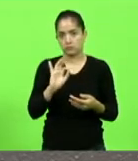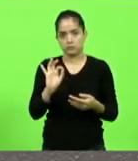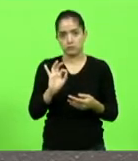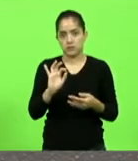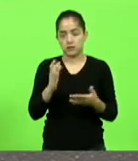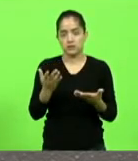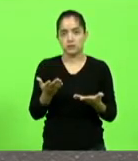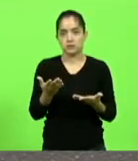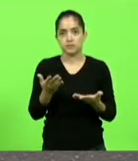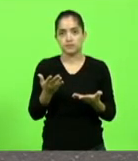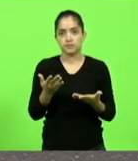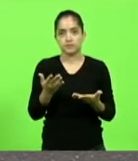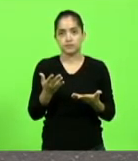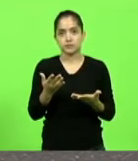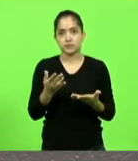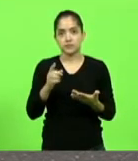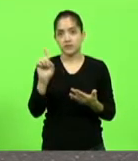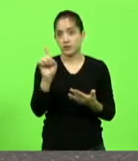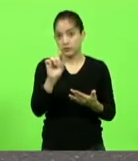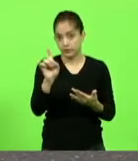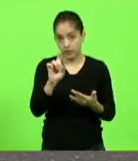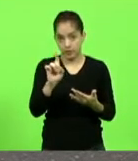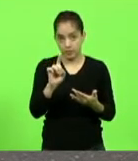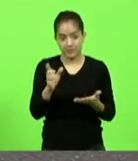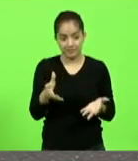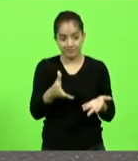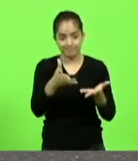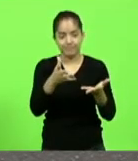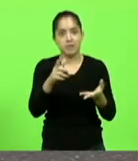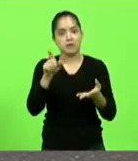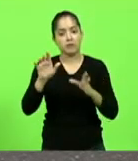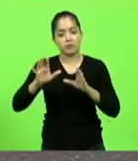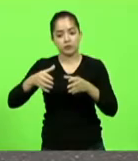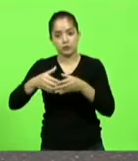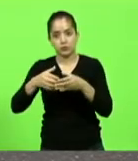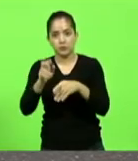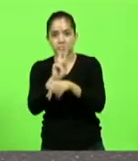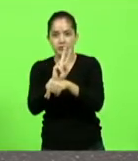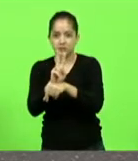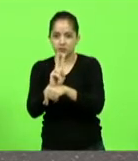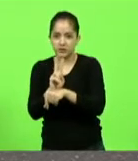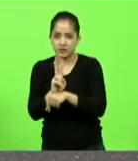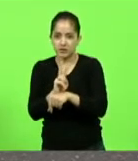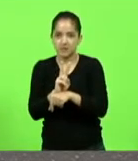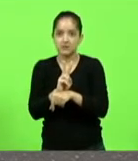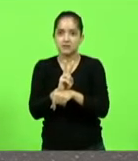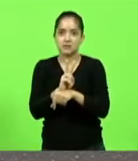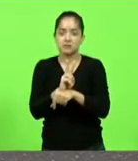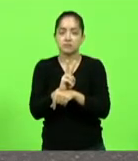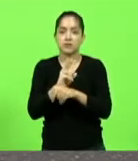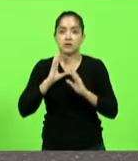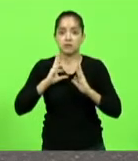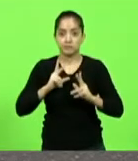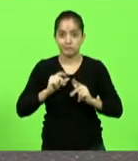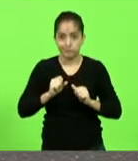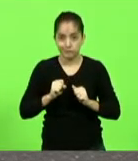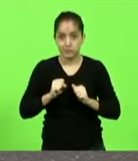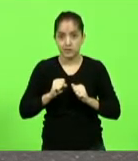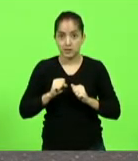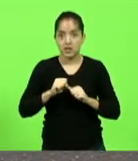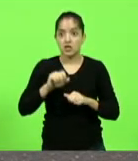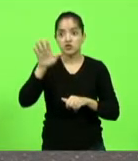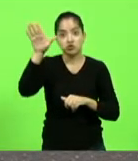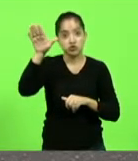não foi a polícia quem promoveu foi a vigilância sanitária que chamou a